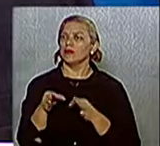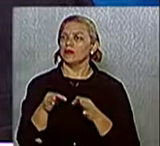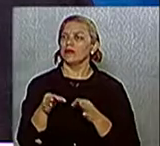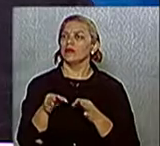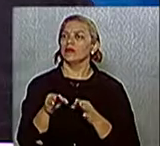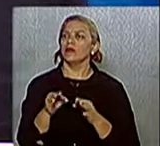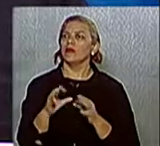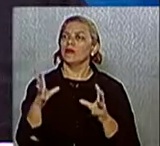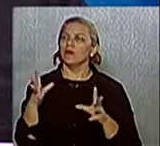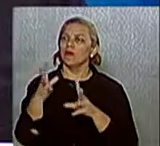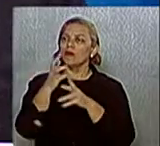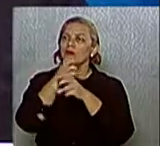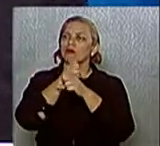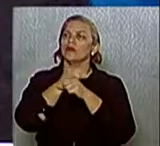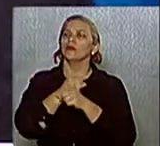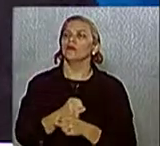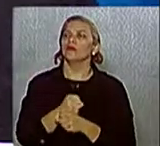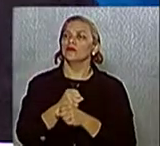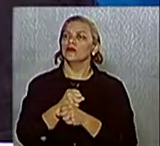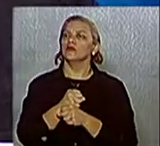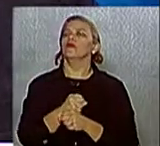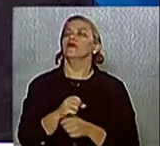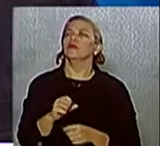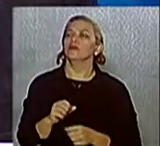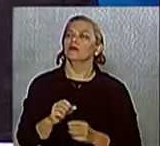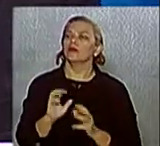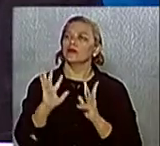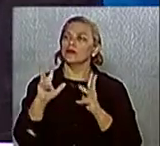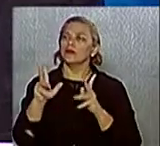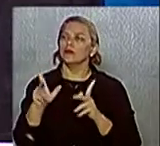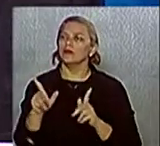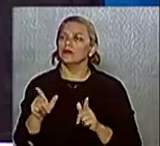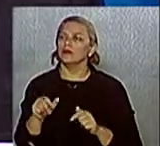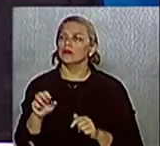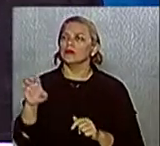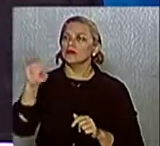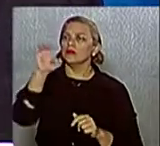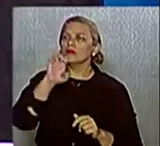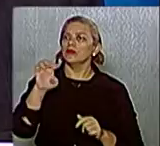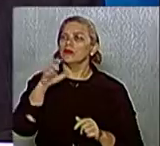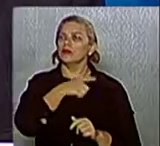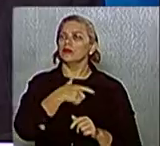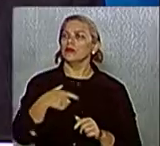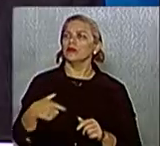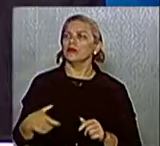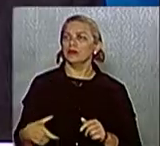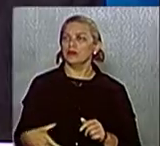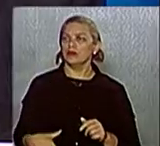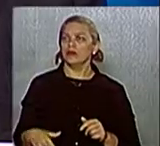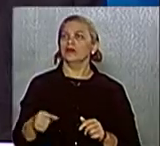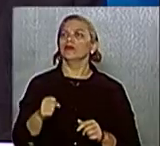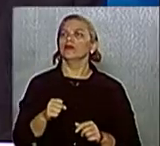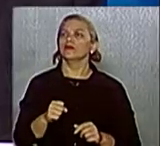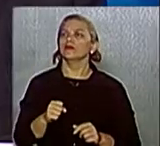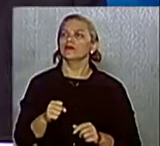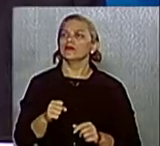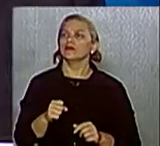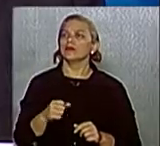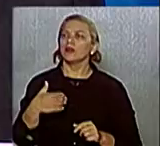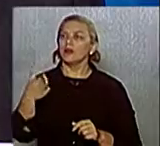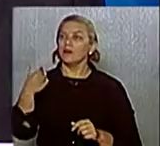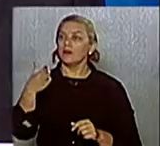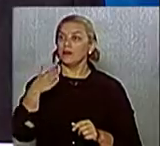e, dentre eles, o engenheiro Martinelli, do governo do Estado. Mas é uma grande marca. Inclusive, é marca